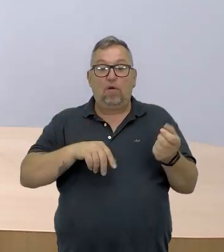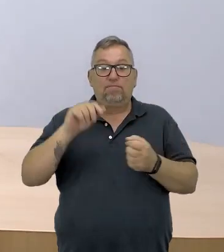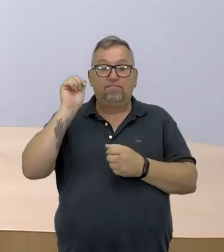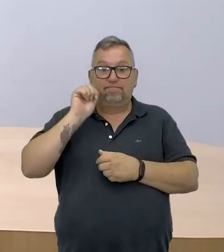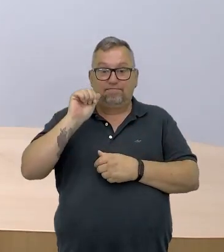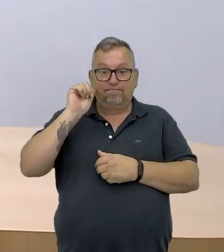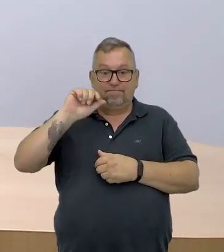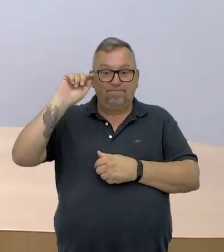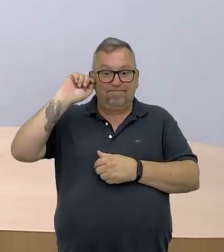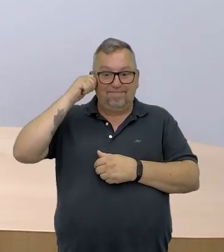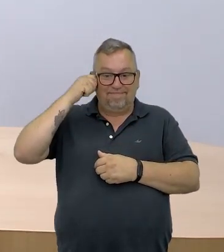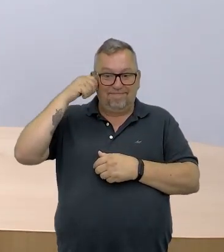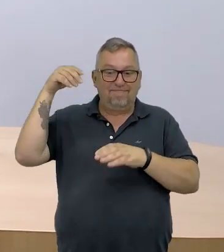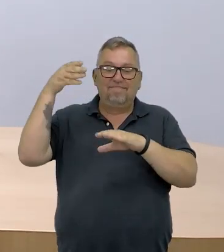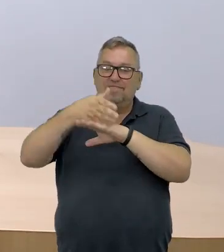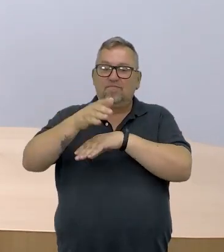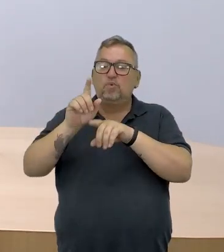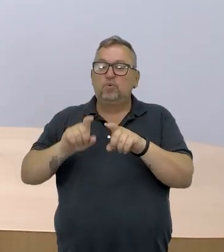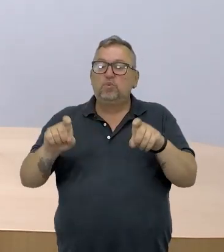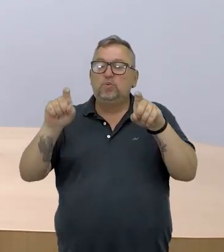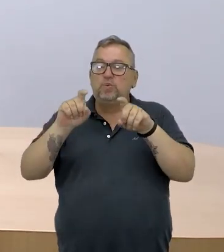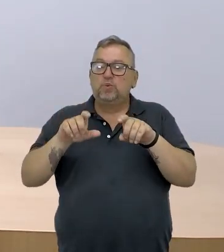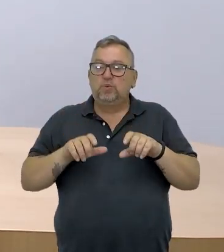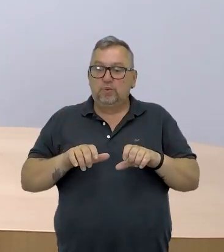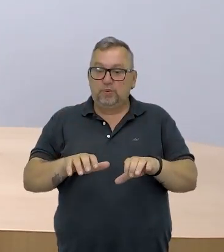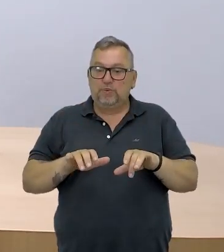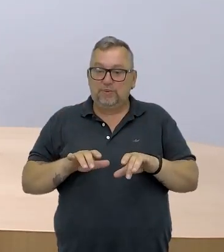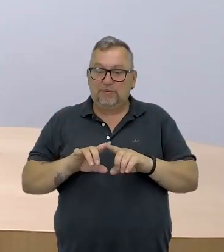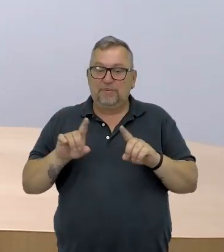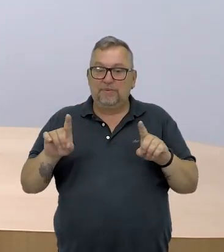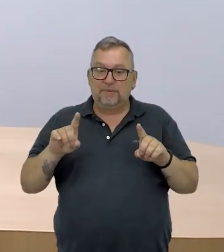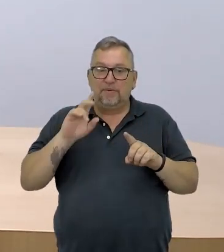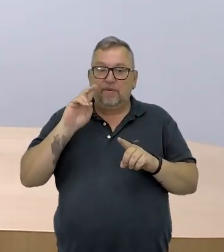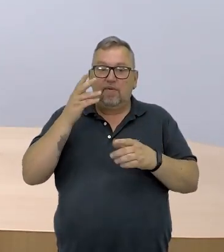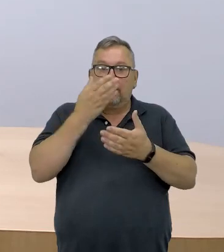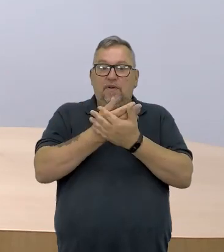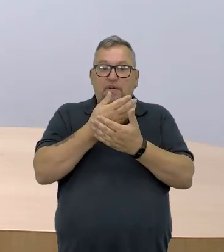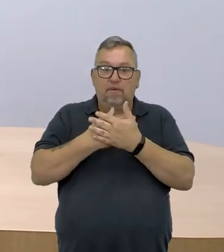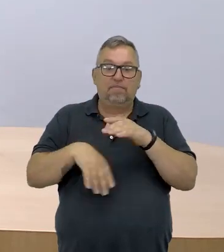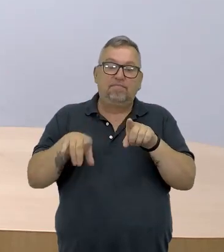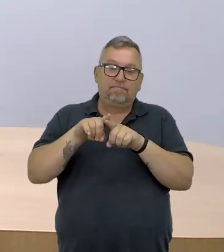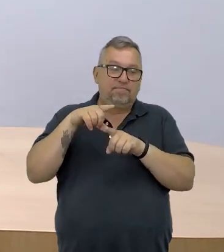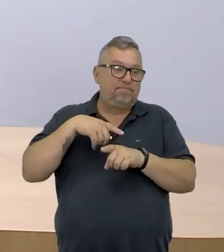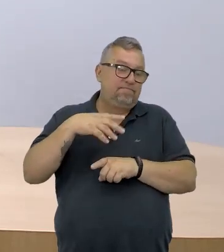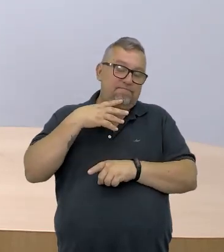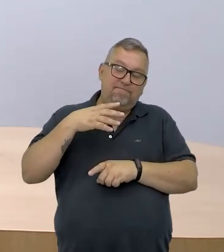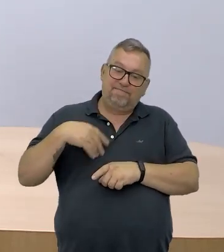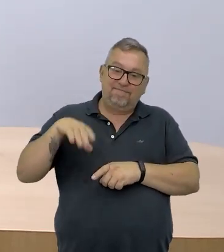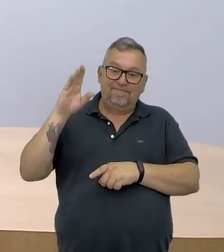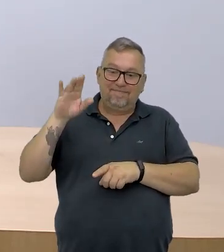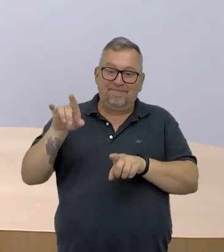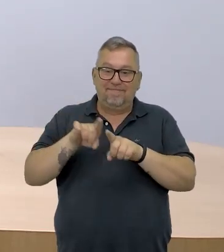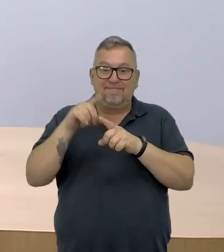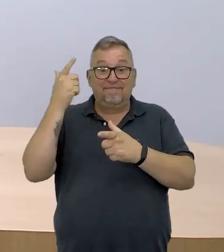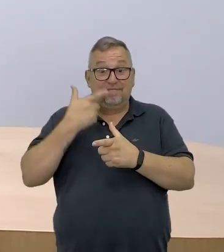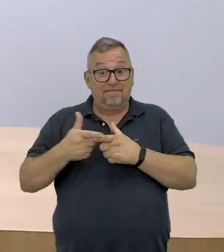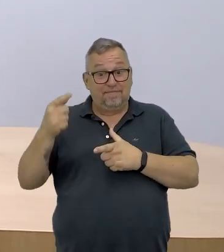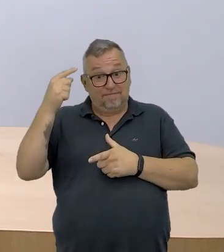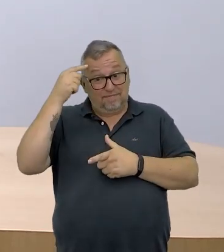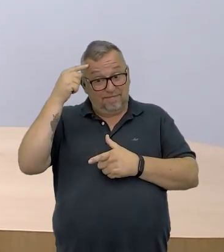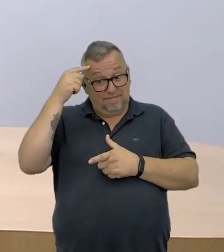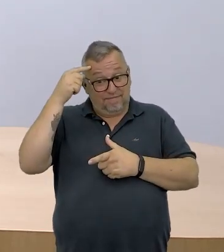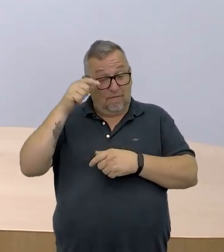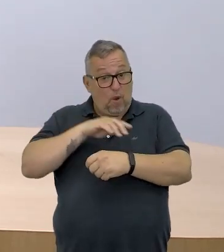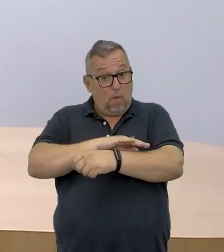meninas pretas a adentrarem na informática. Então, estão lá essas aulas lá. Se você quiser conhecer um pouquinho mais sobre essa ideia do